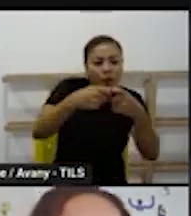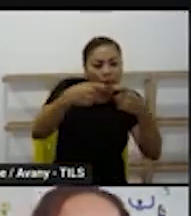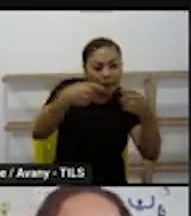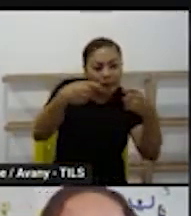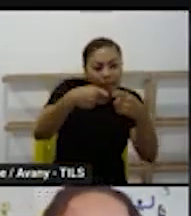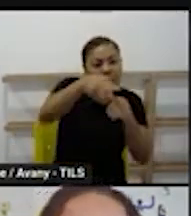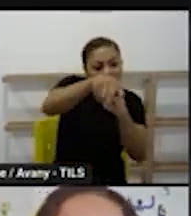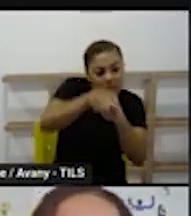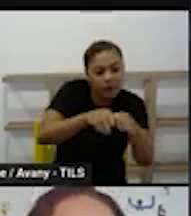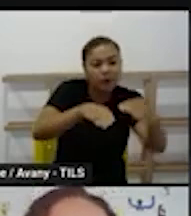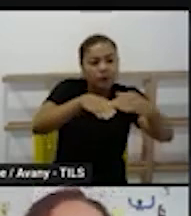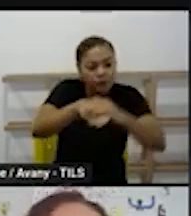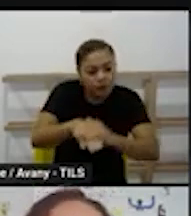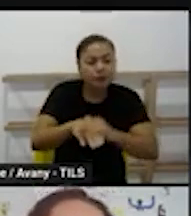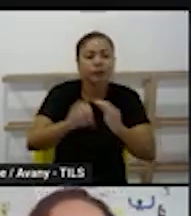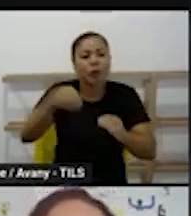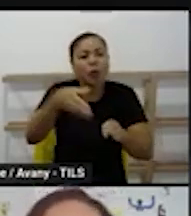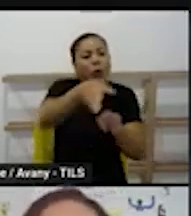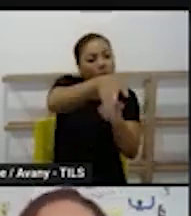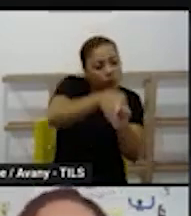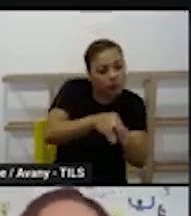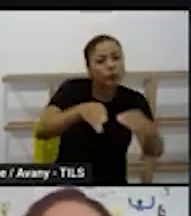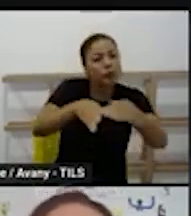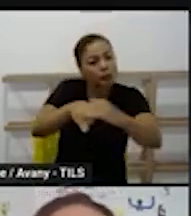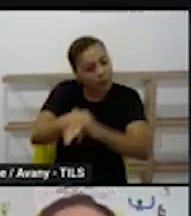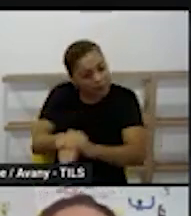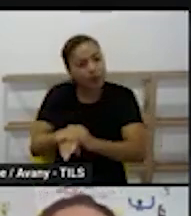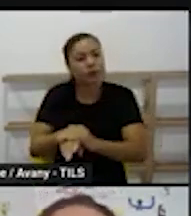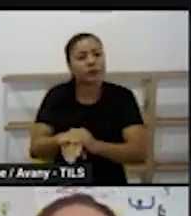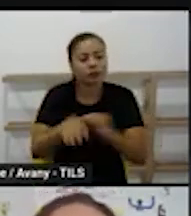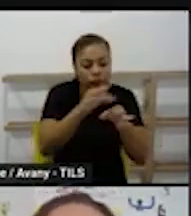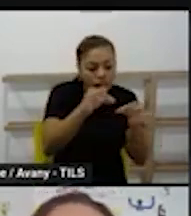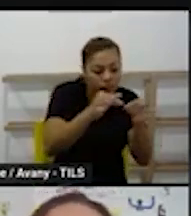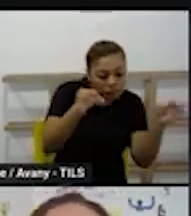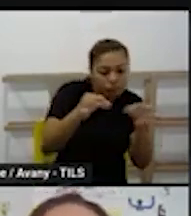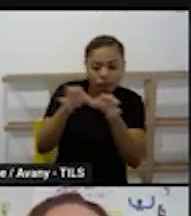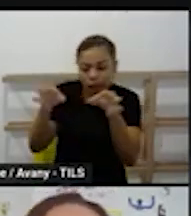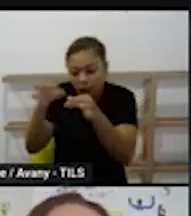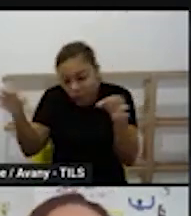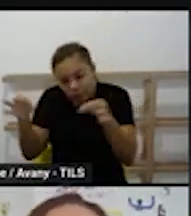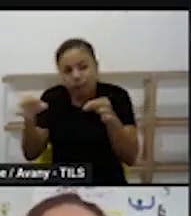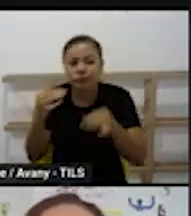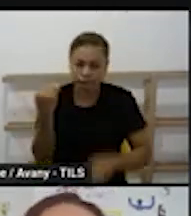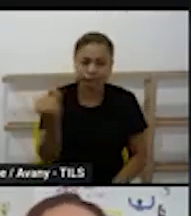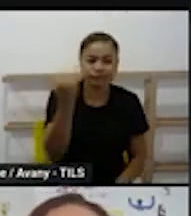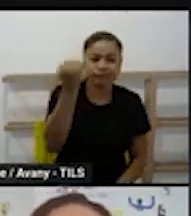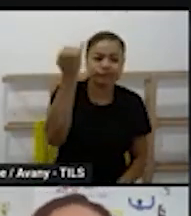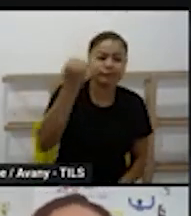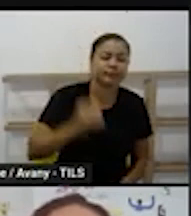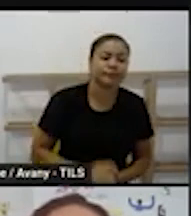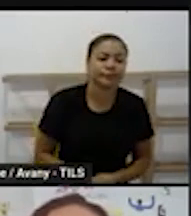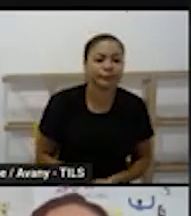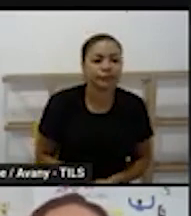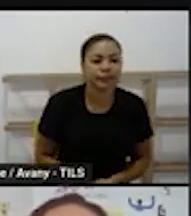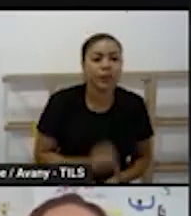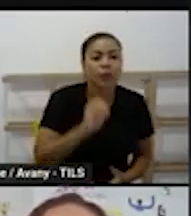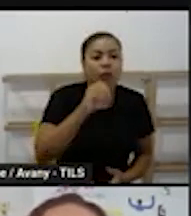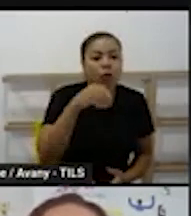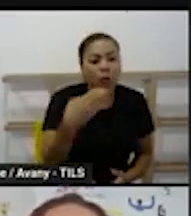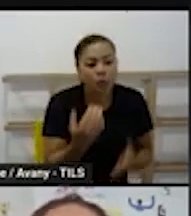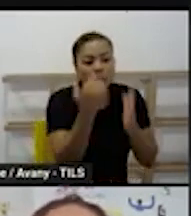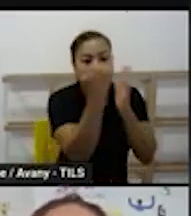do sapato do tênis então isso é super importante e aí nós colocamos na terça a roda de